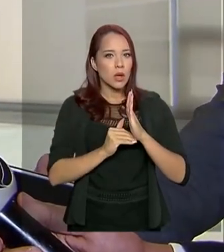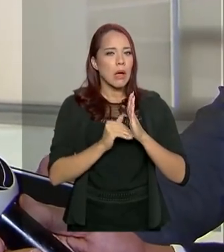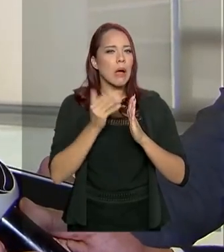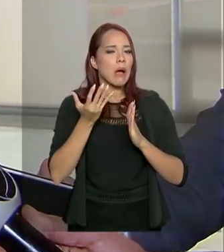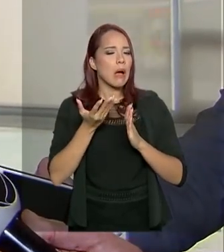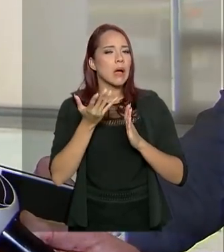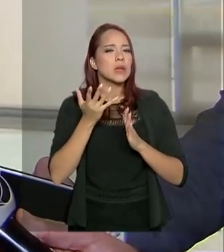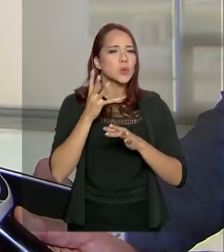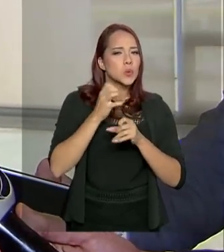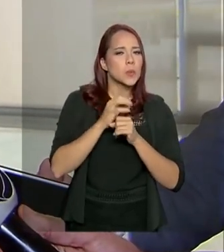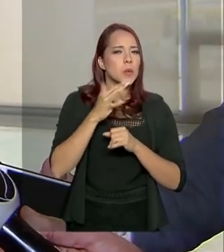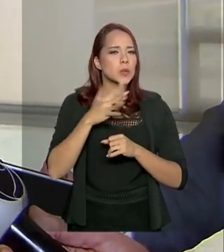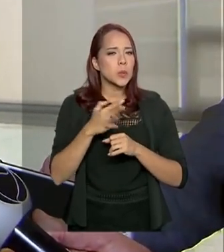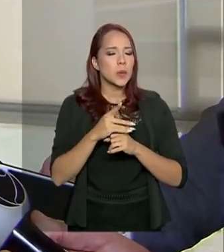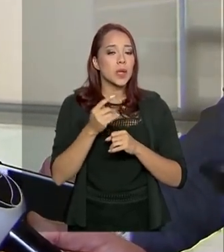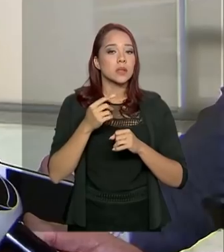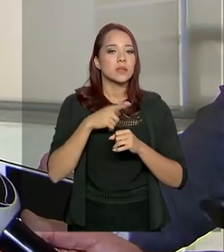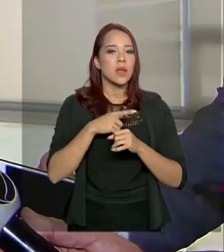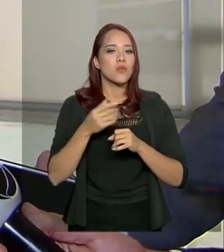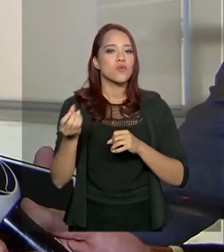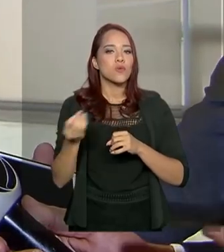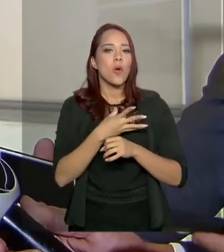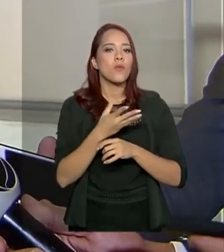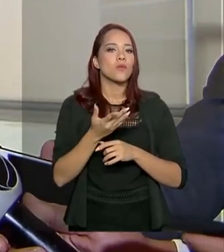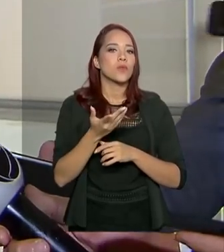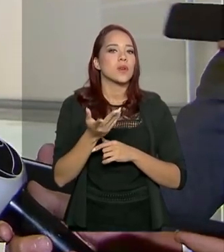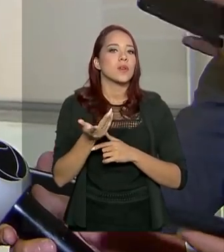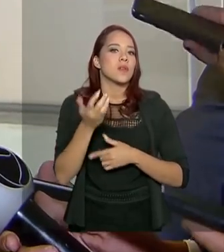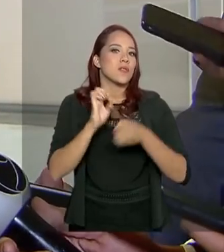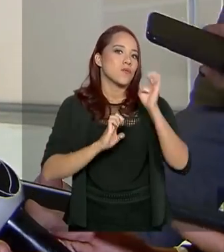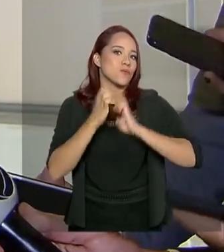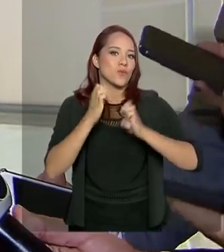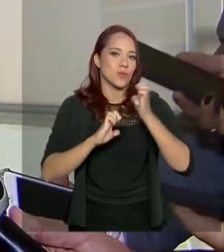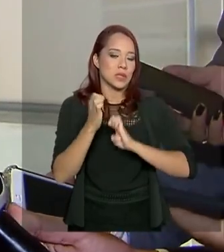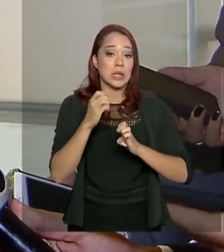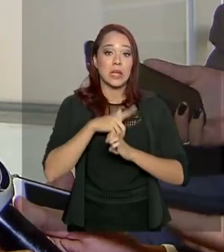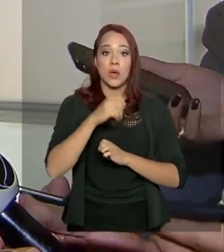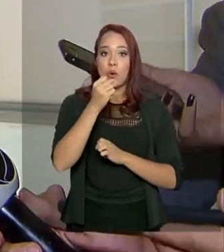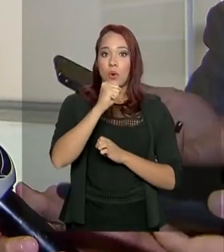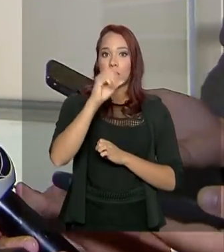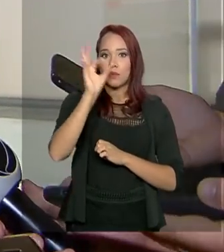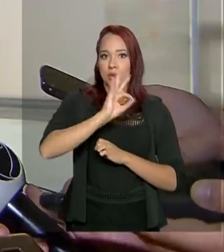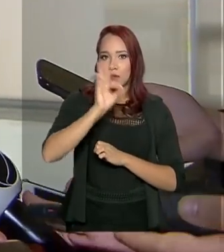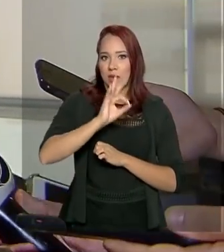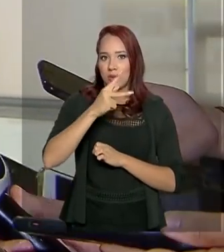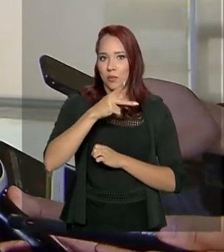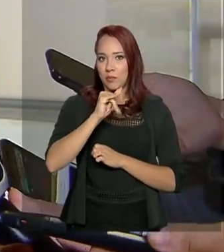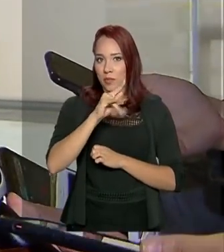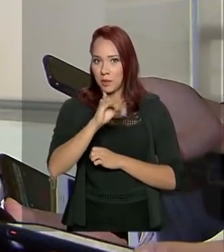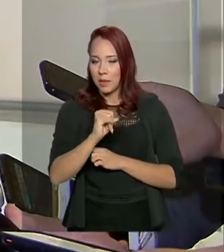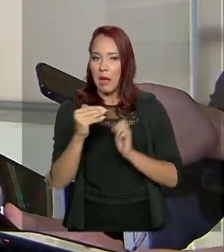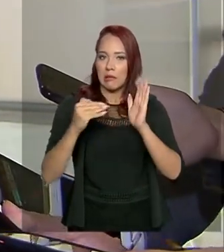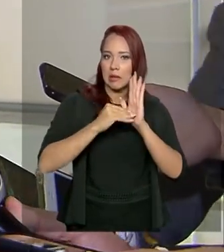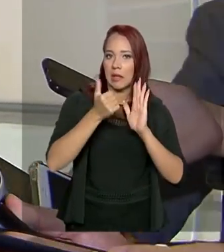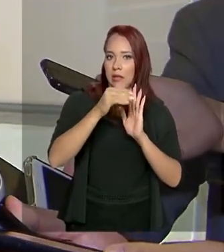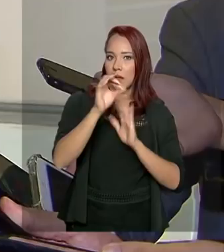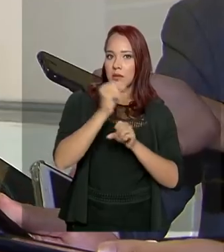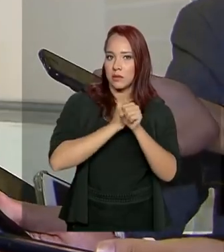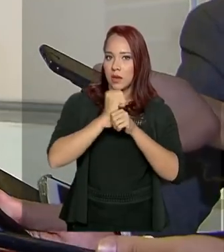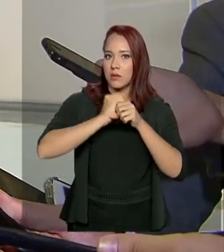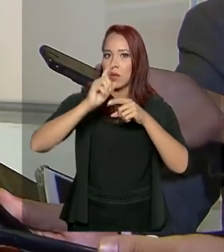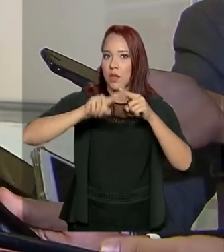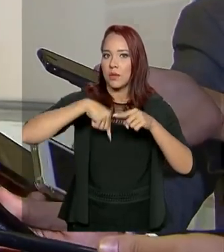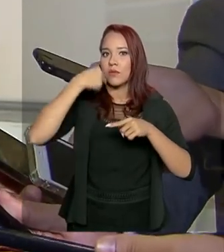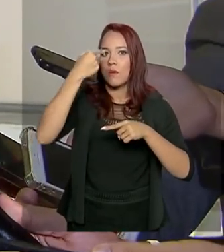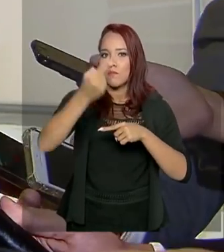-se uma possível reindustrialização que pode chegar até 8% do PIB em até 10 anos após